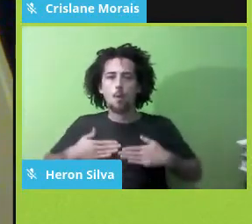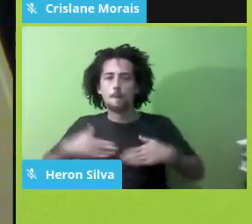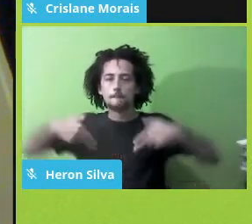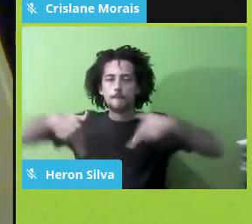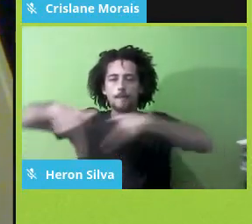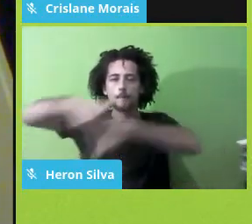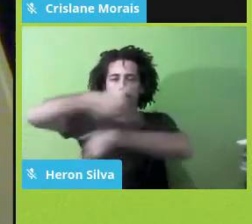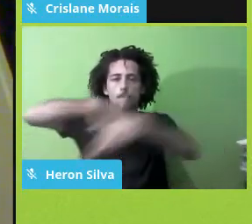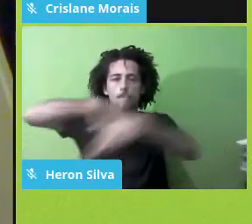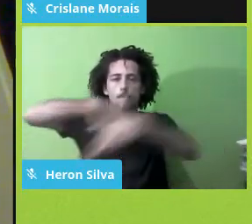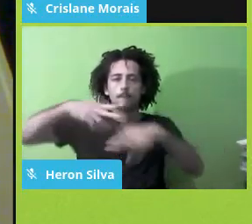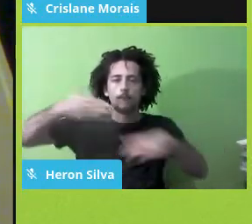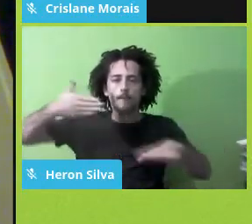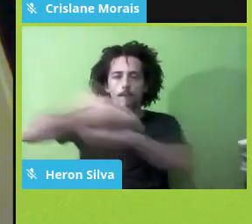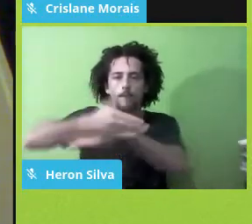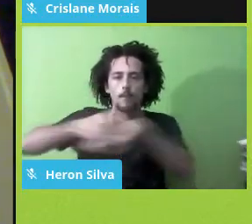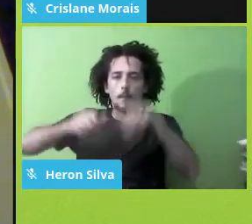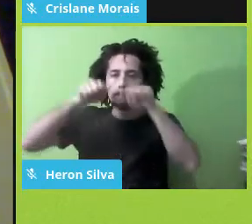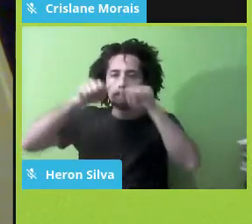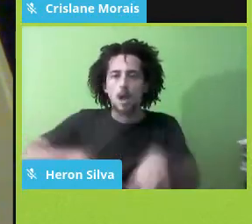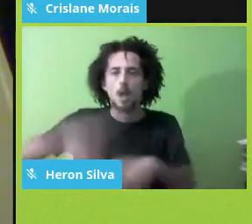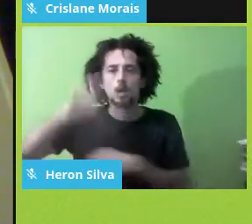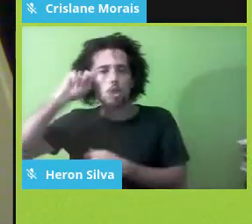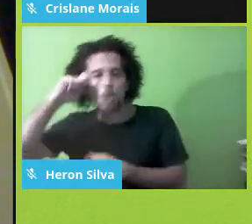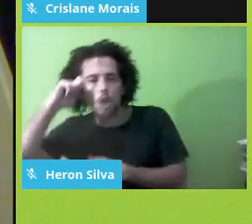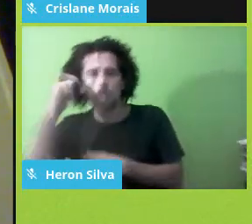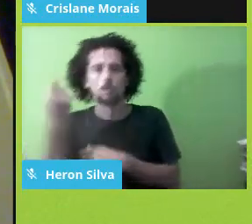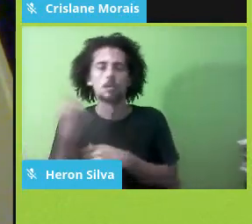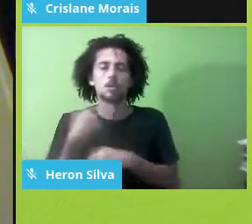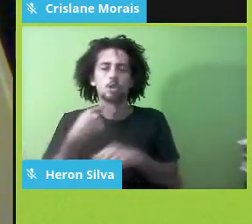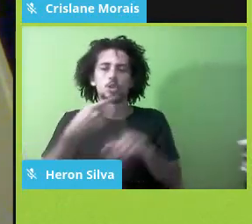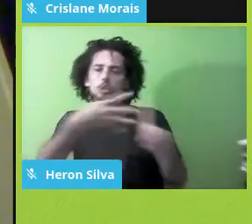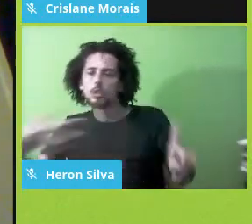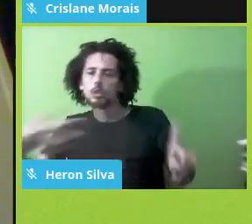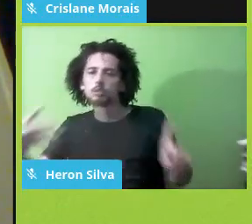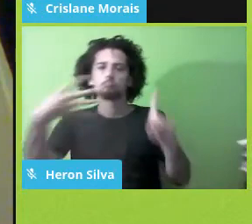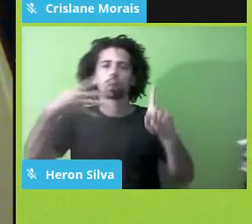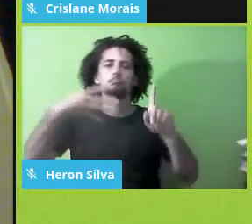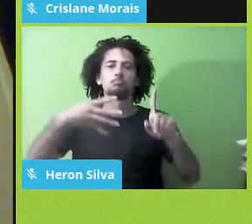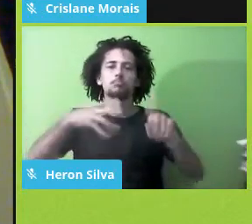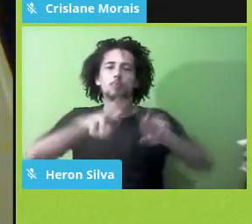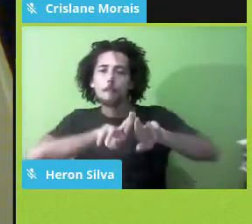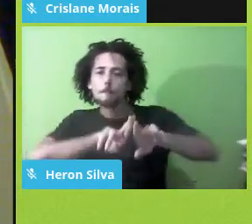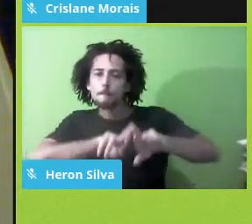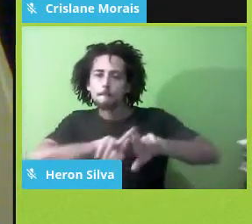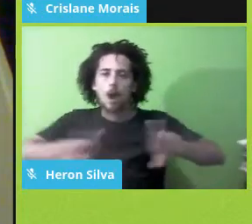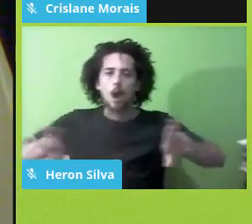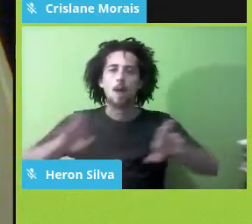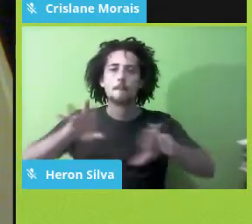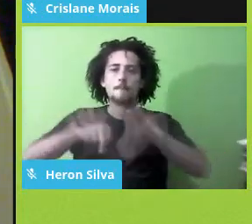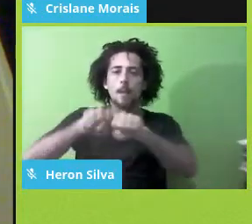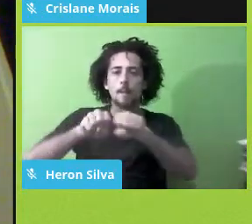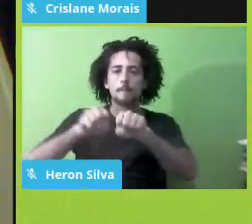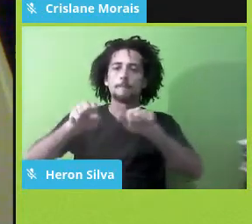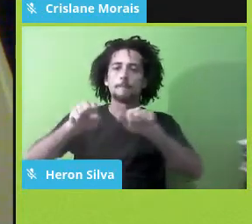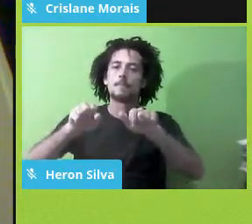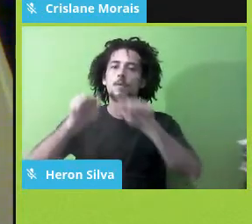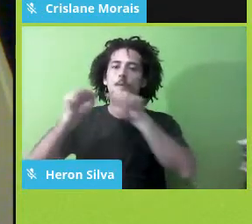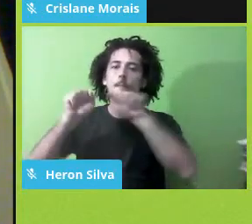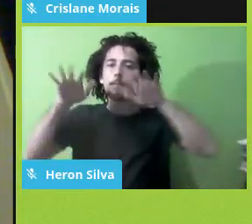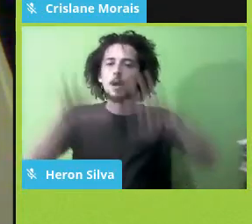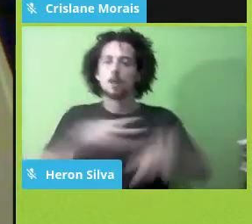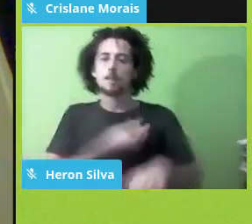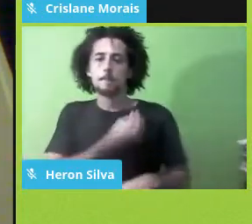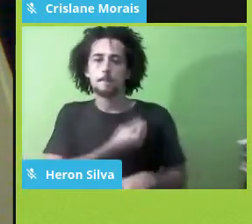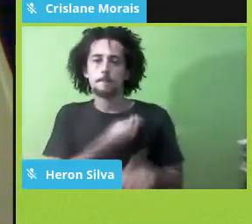negritude, pela entrada dos indígenas, dos LGBTs, o simbolismo da presença dos corpos,